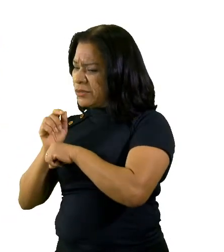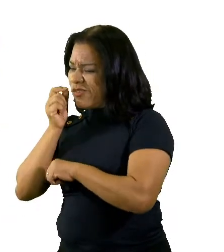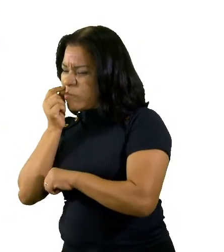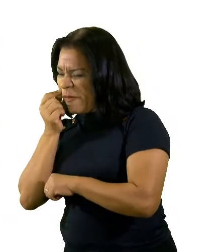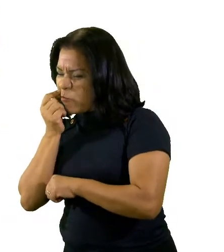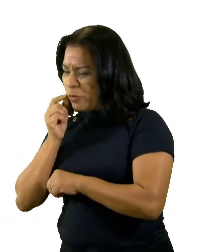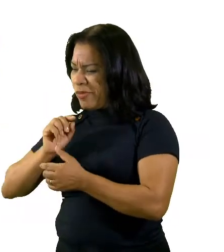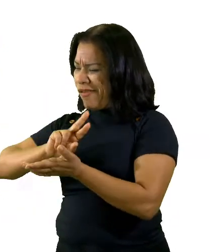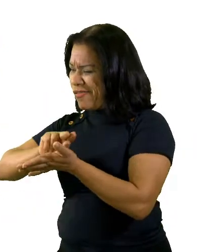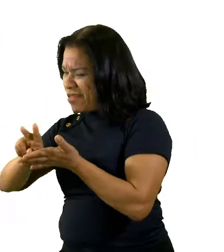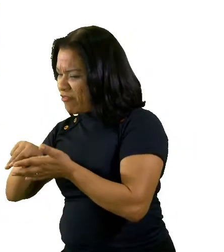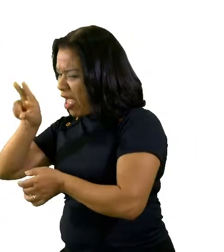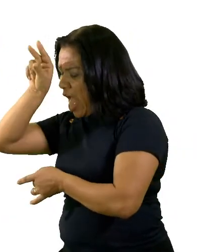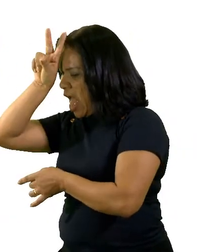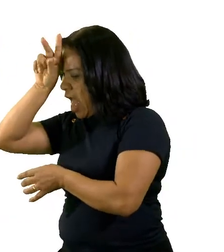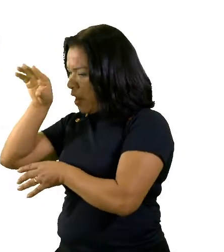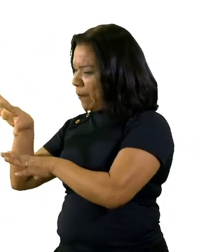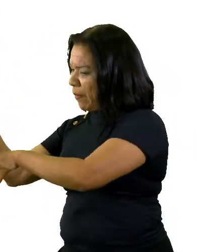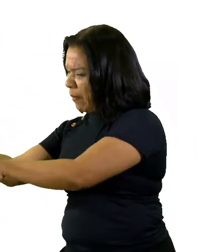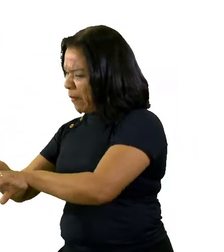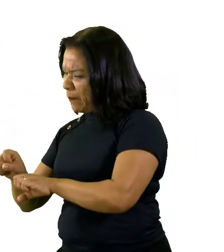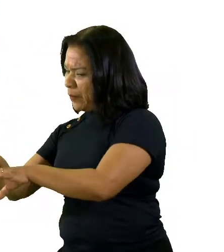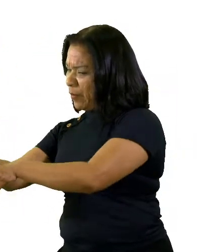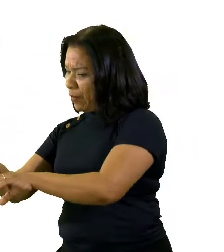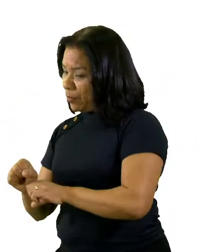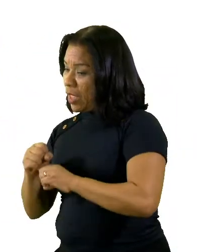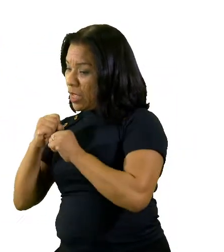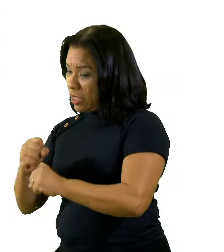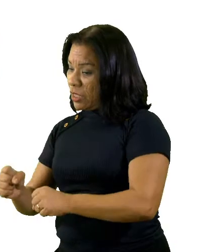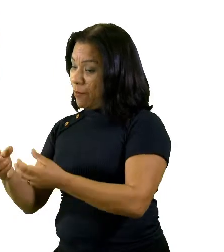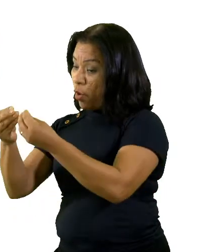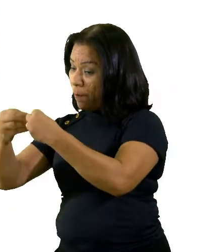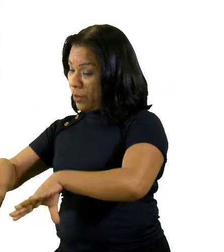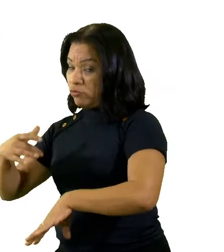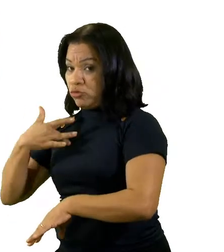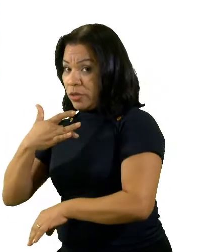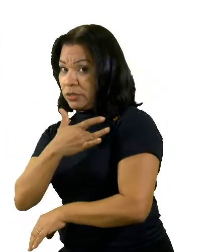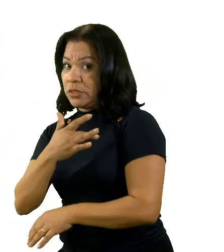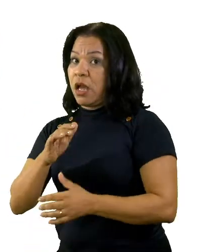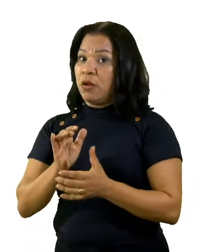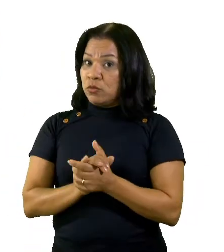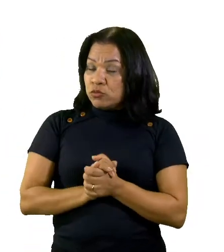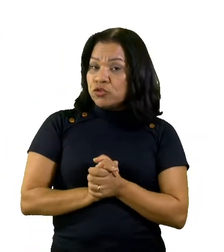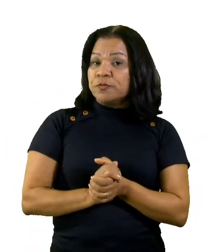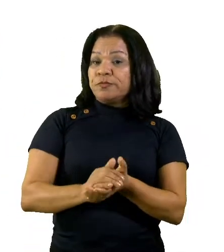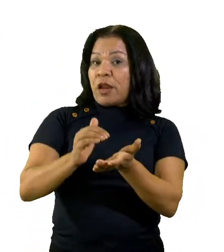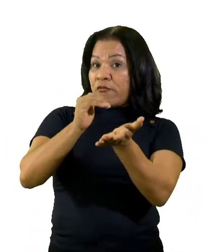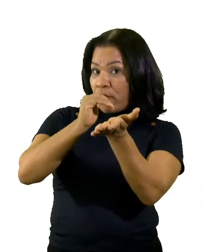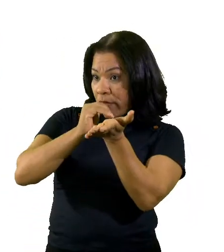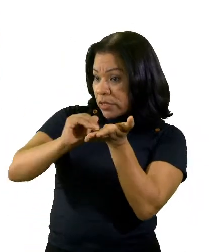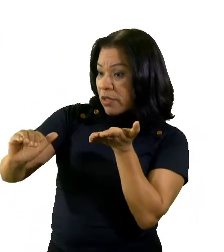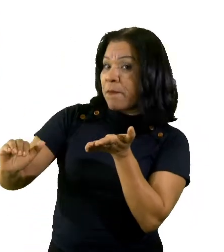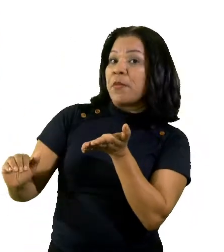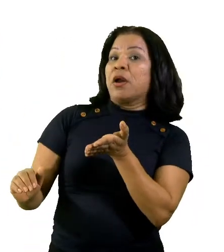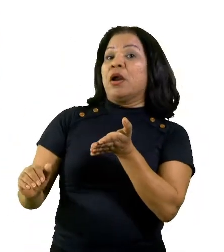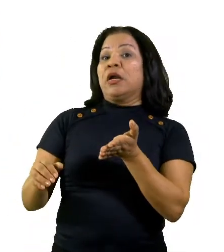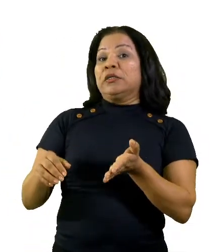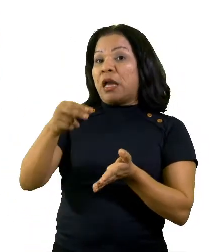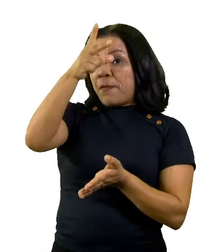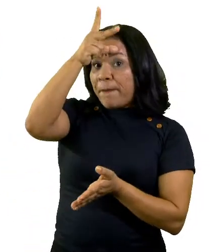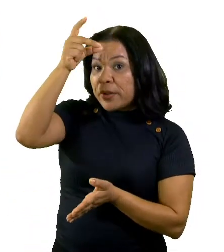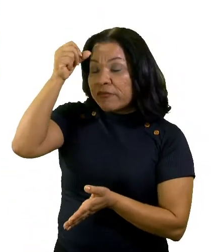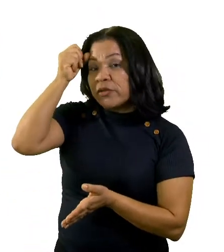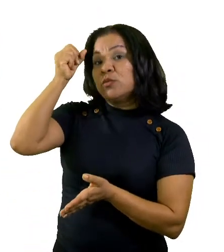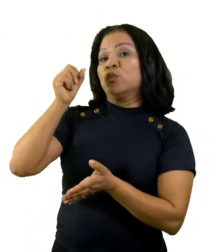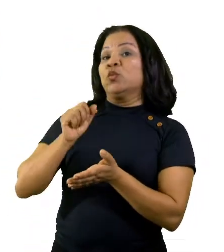deverá redigir uma carta argumentativa à prefeitura da cidade, cobrando medidas para a solução